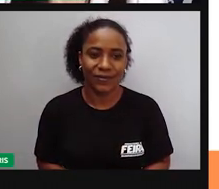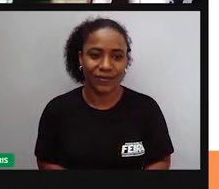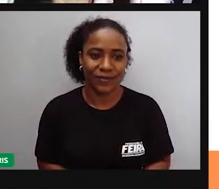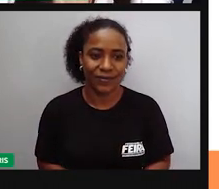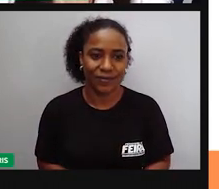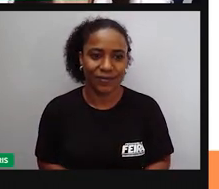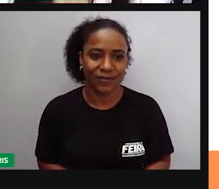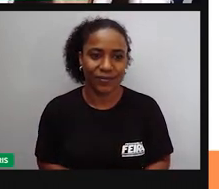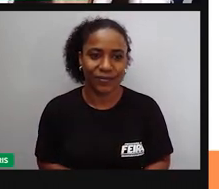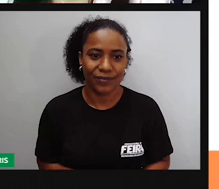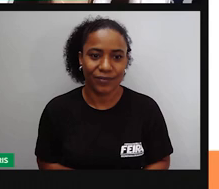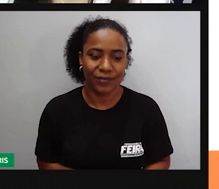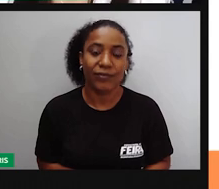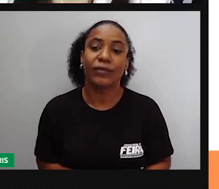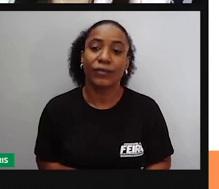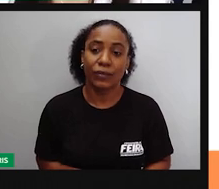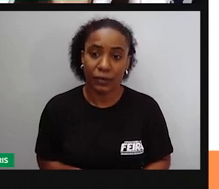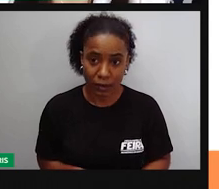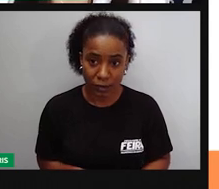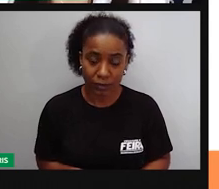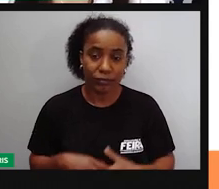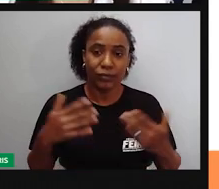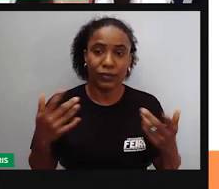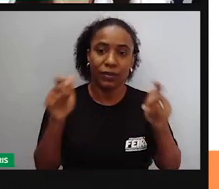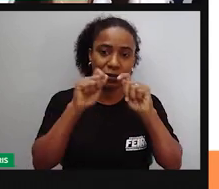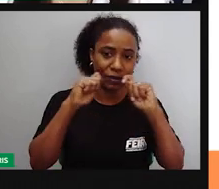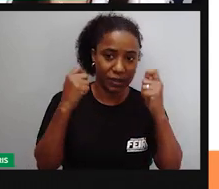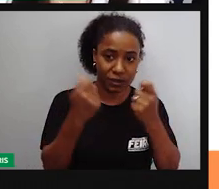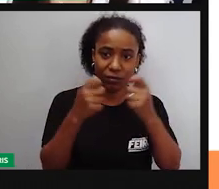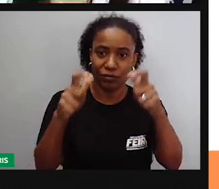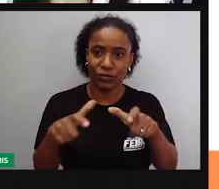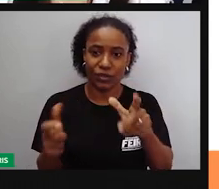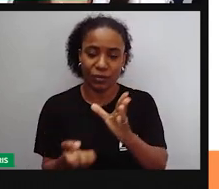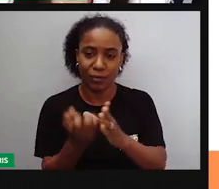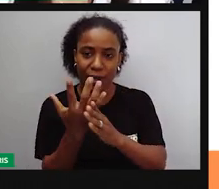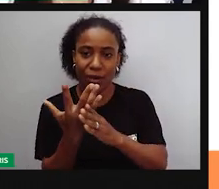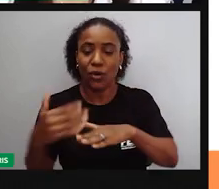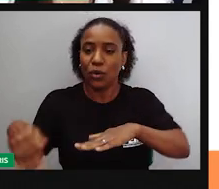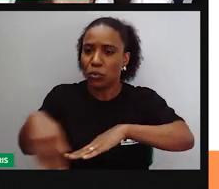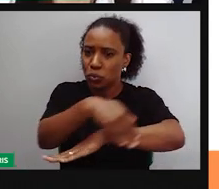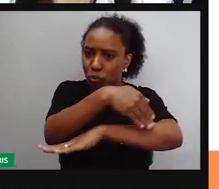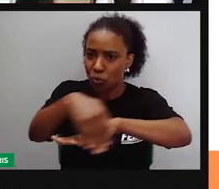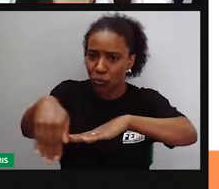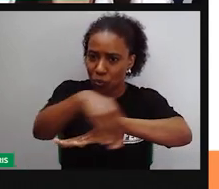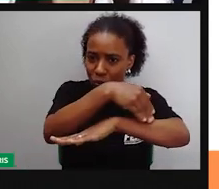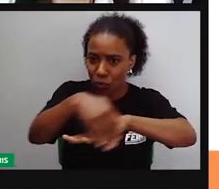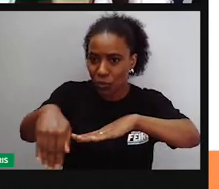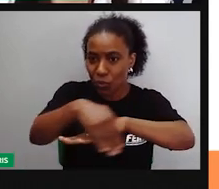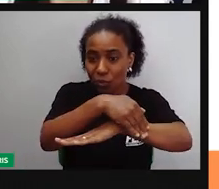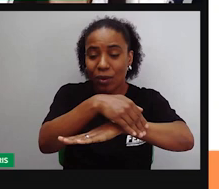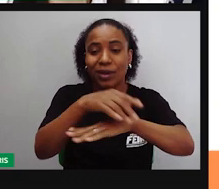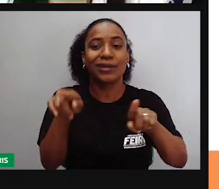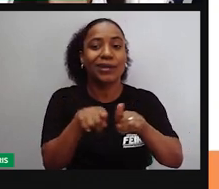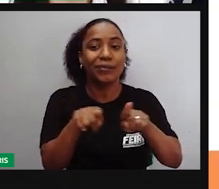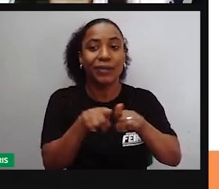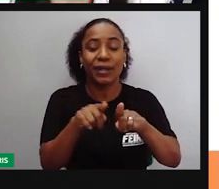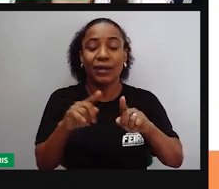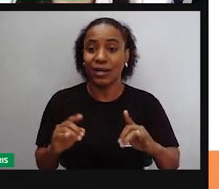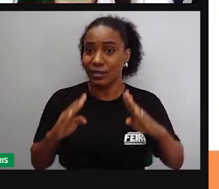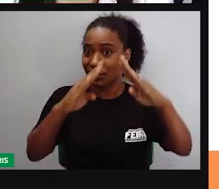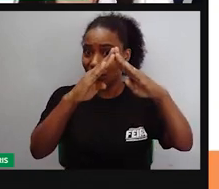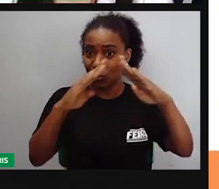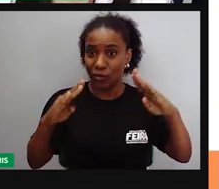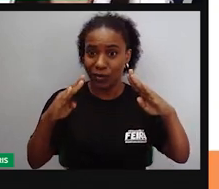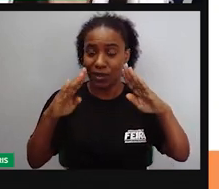Existem aí associações, então, de bairros, de ruas. Também associações de moradores de condomínios fechados,